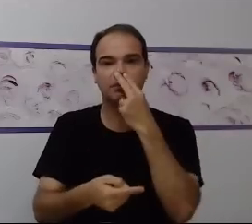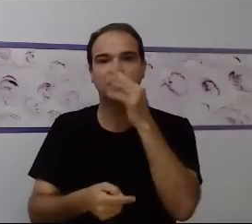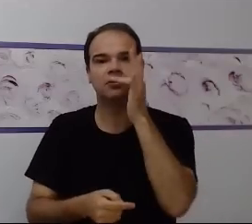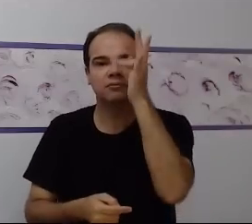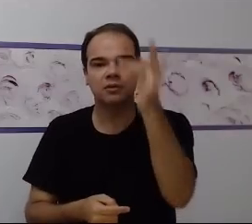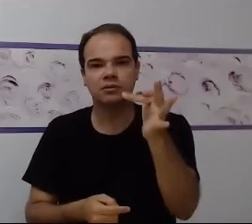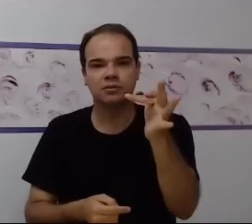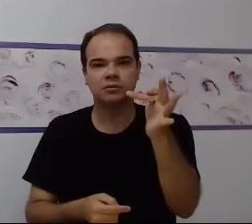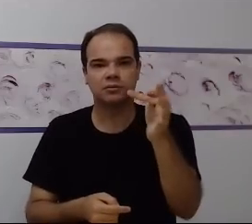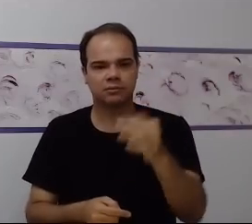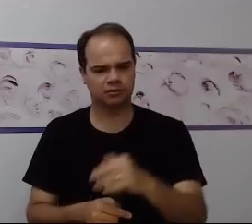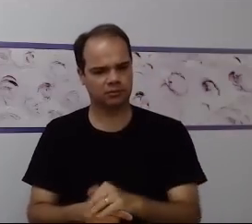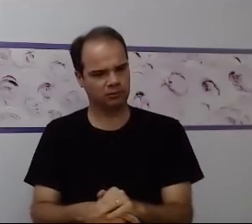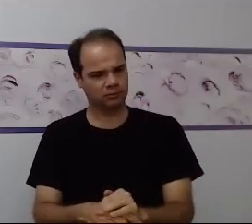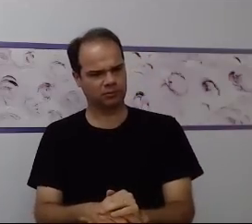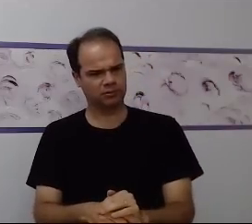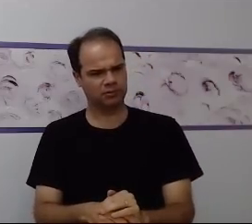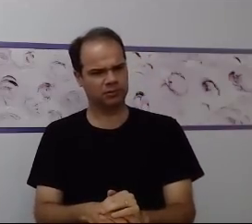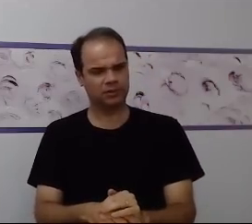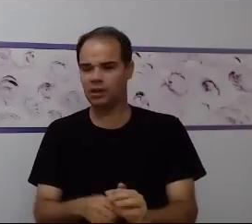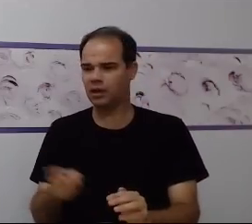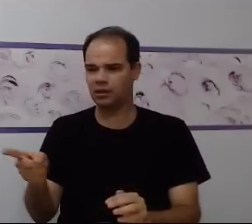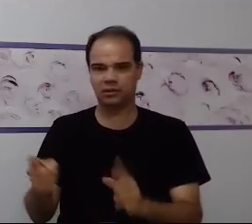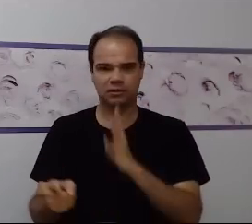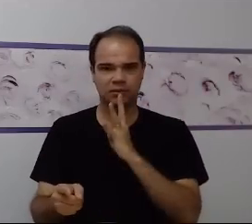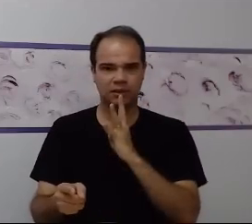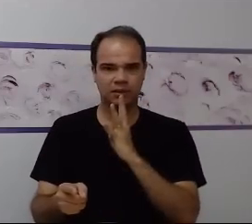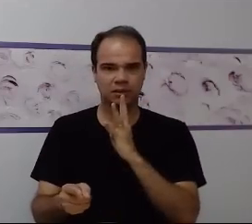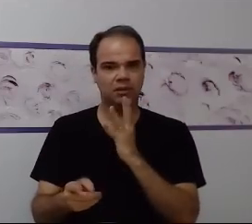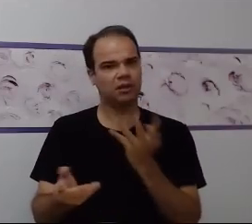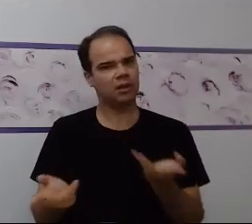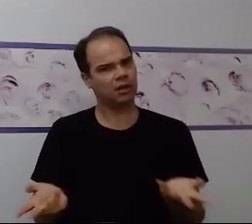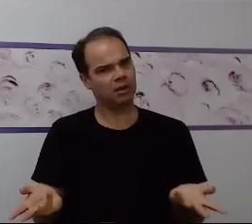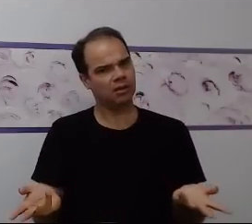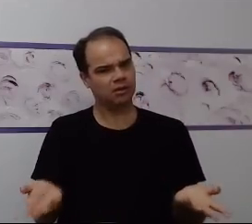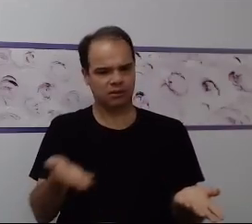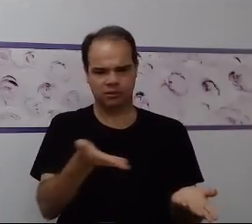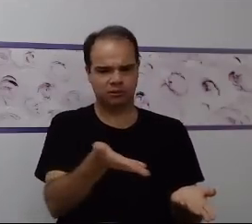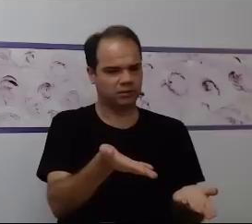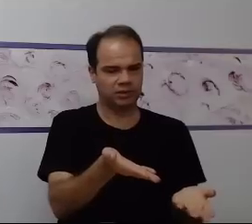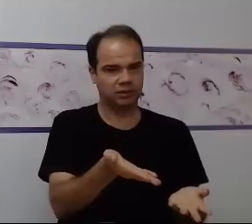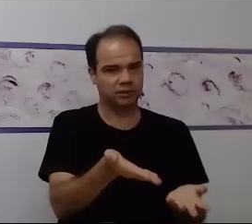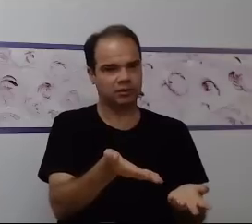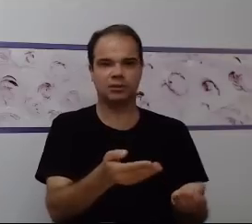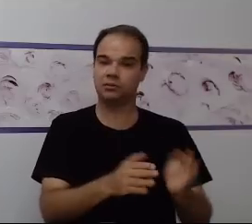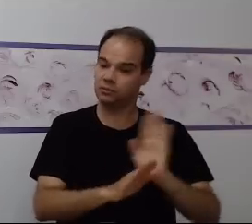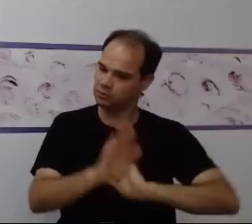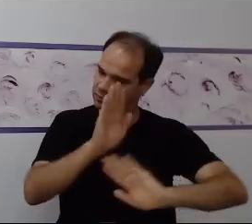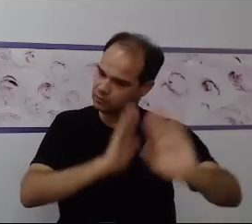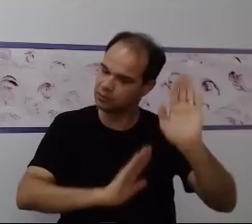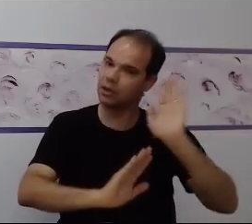imaginação de alguém que desenhou essa laranja dessa forma. aí entra a flexibilidade cognitiva. flexibilidade